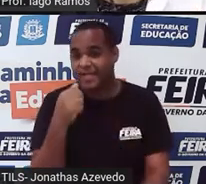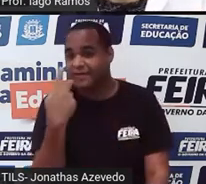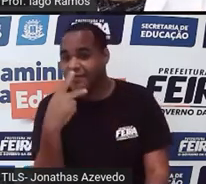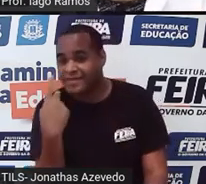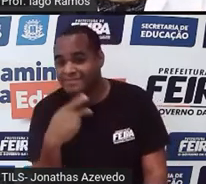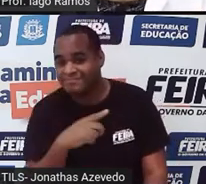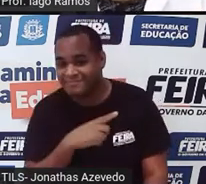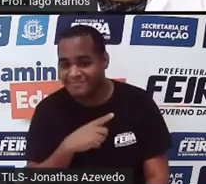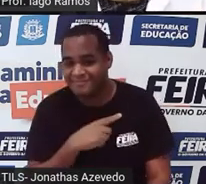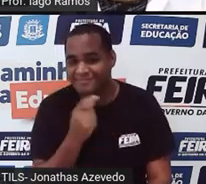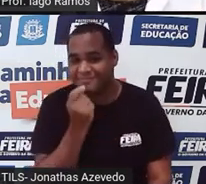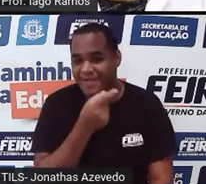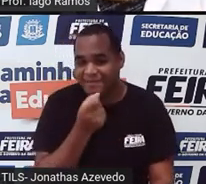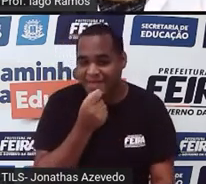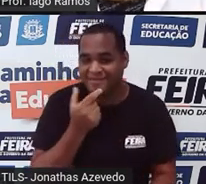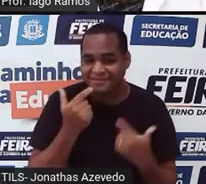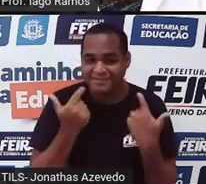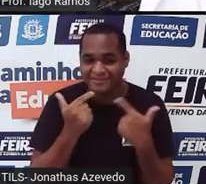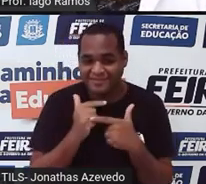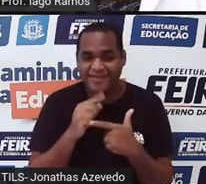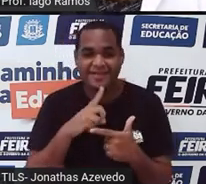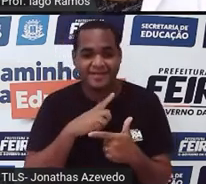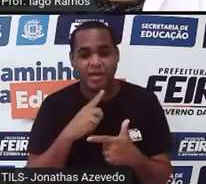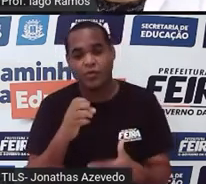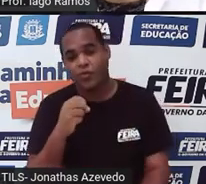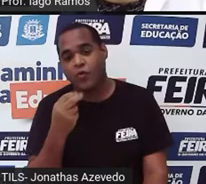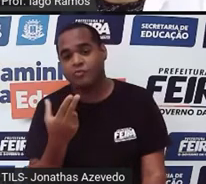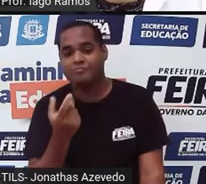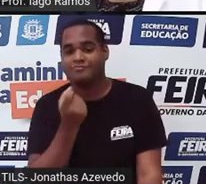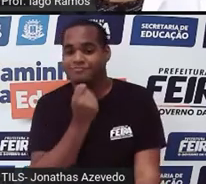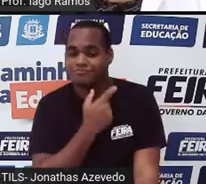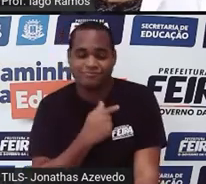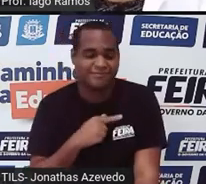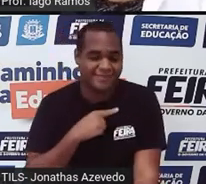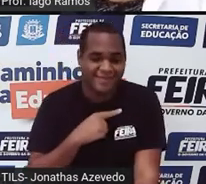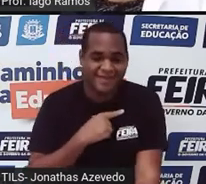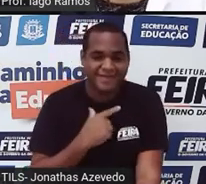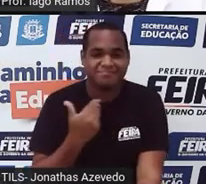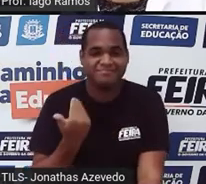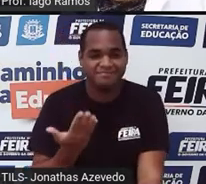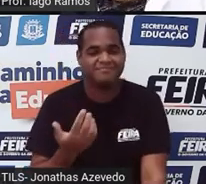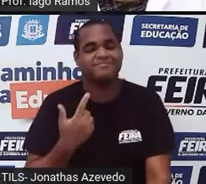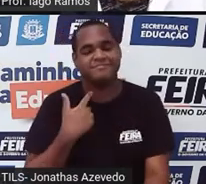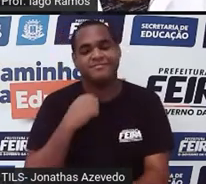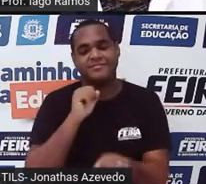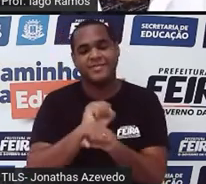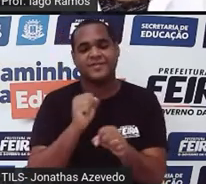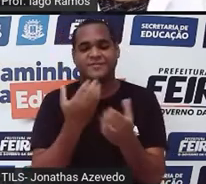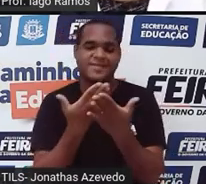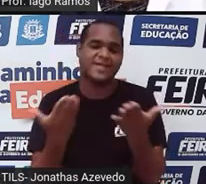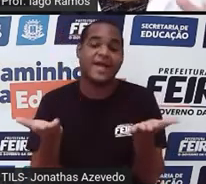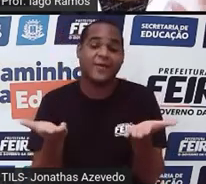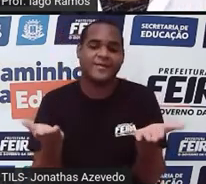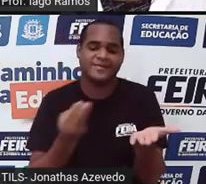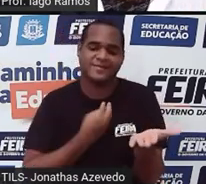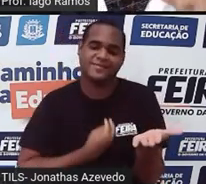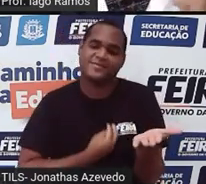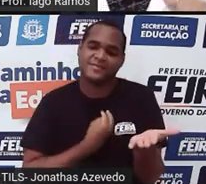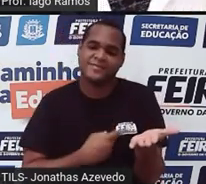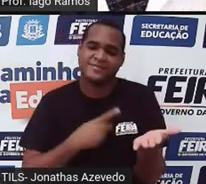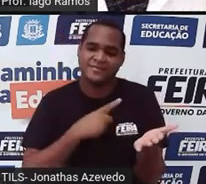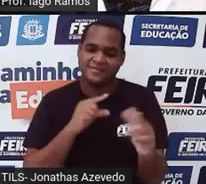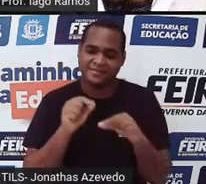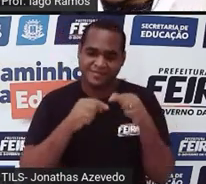soltou algumas risadinhas ou achou engraçado nisso, tá bom? Mas eu espero que esse momento de descontração